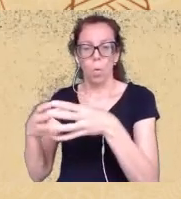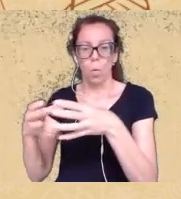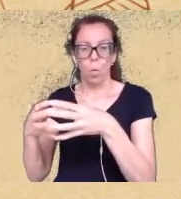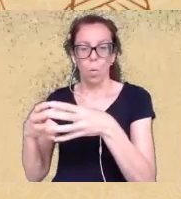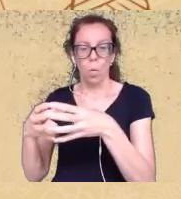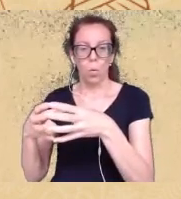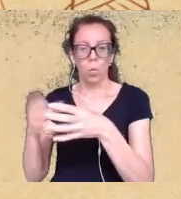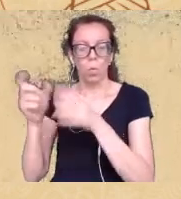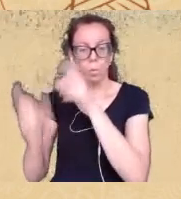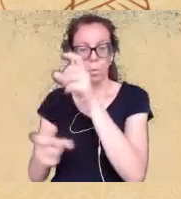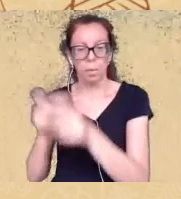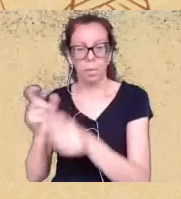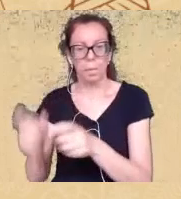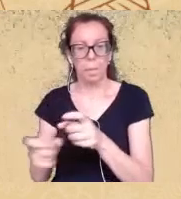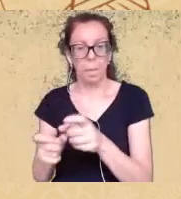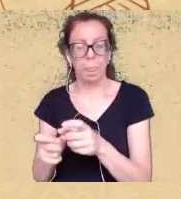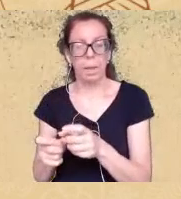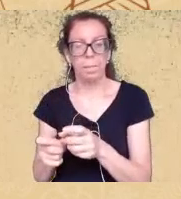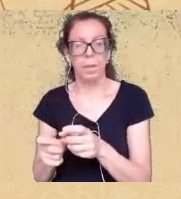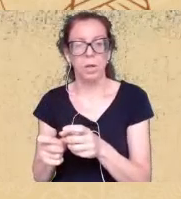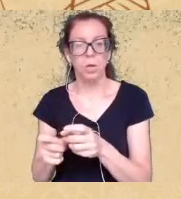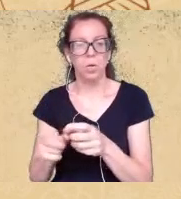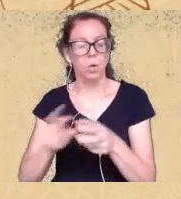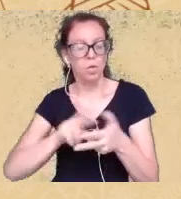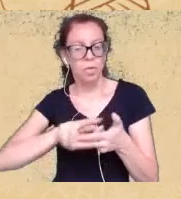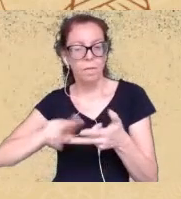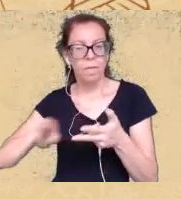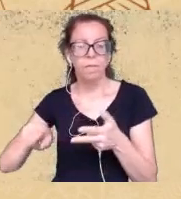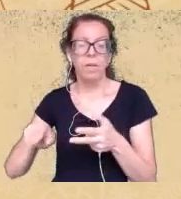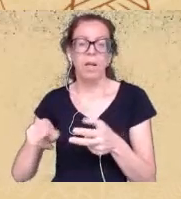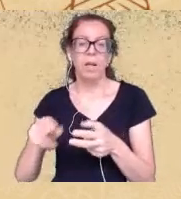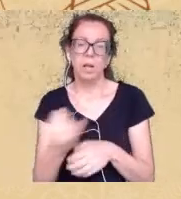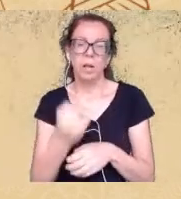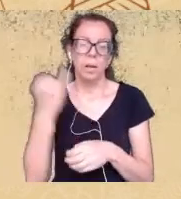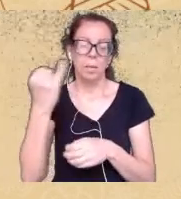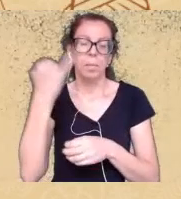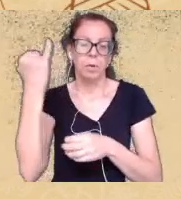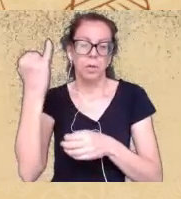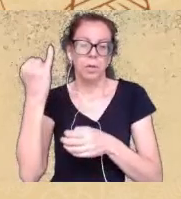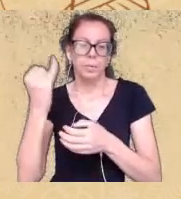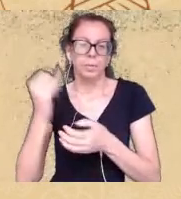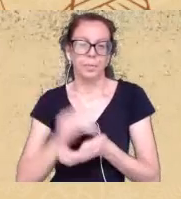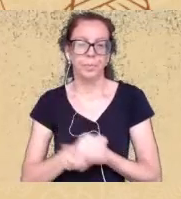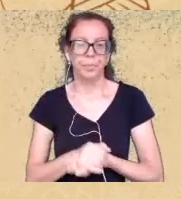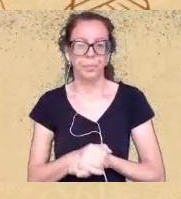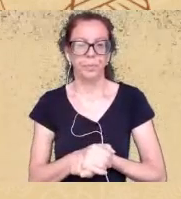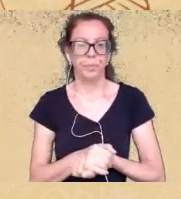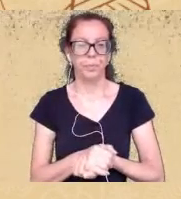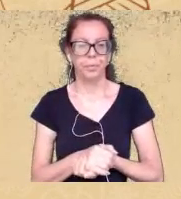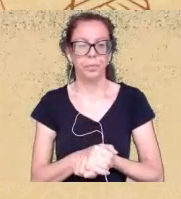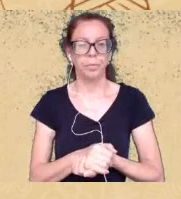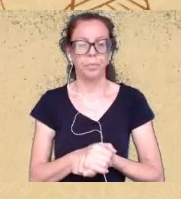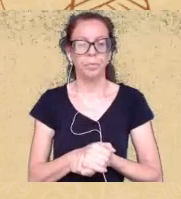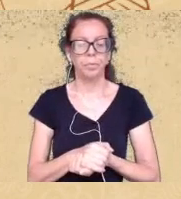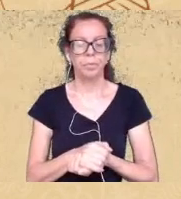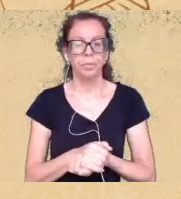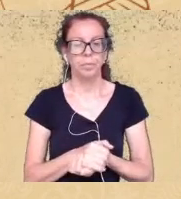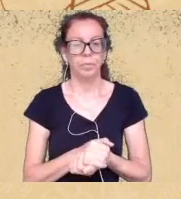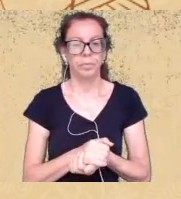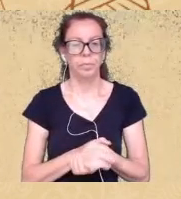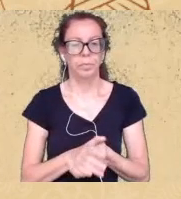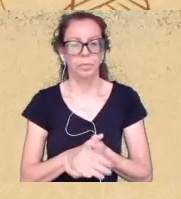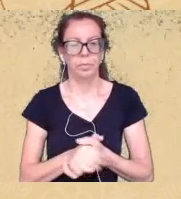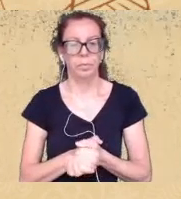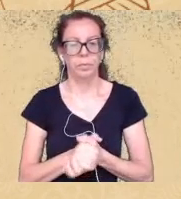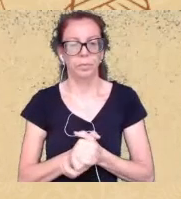epistemologias negras indígenas e trazer esses nossos pensamentos para o espaço acadêmico